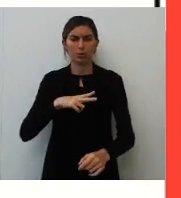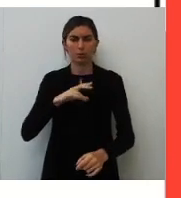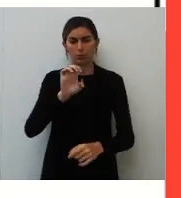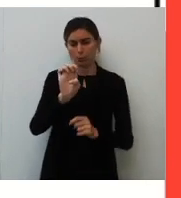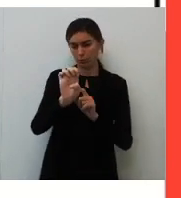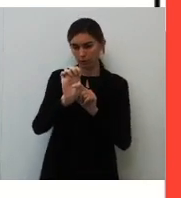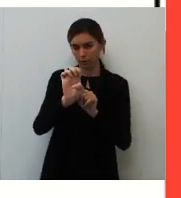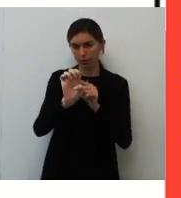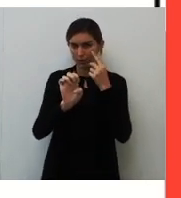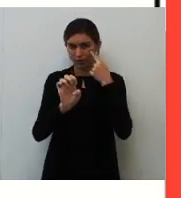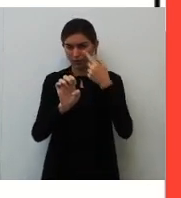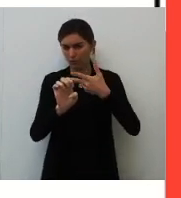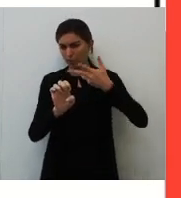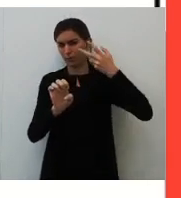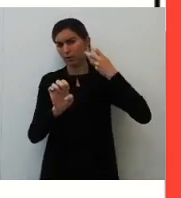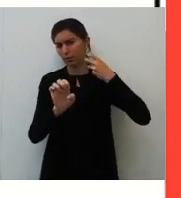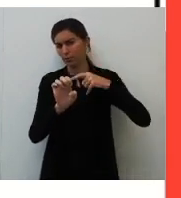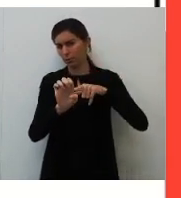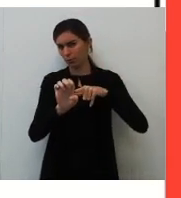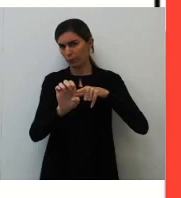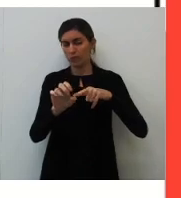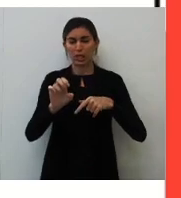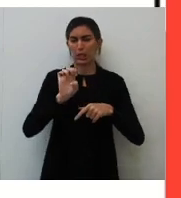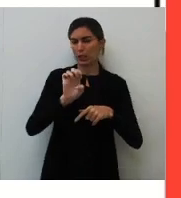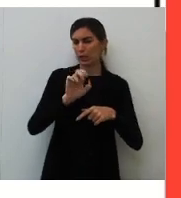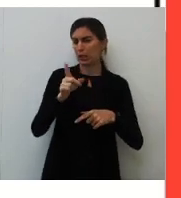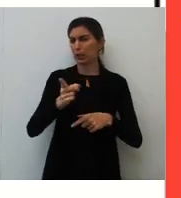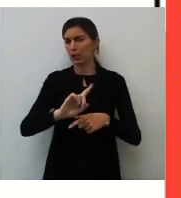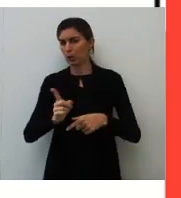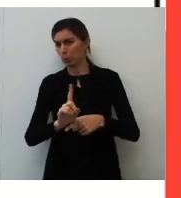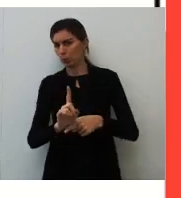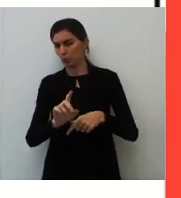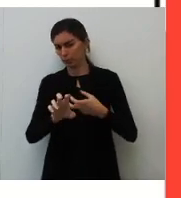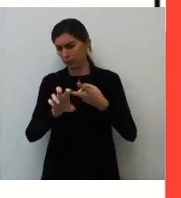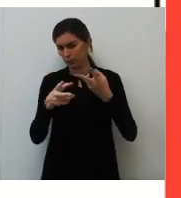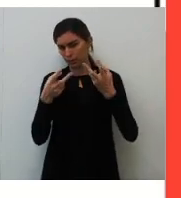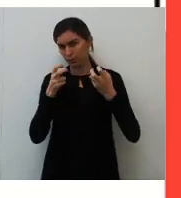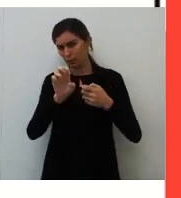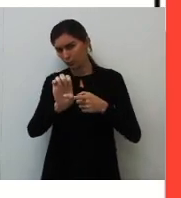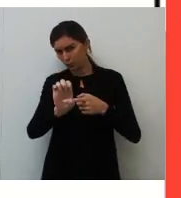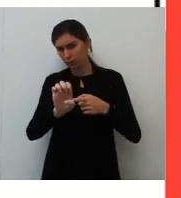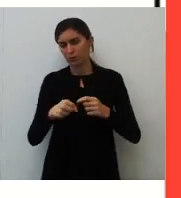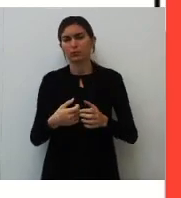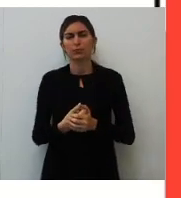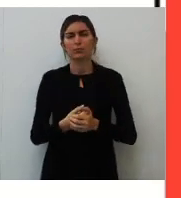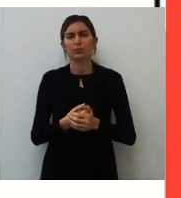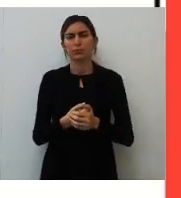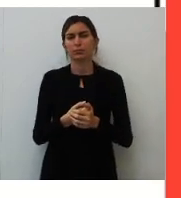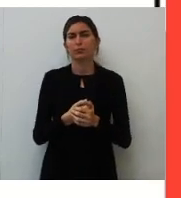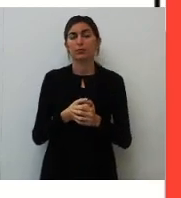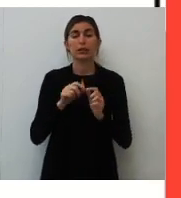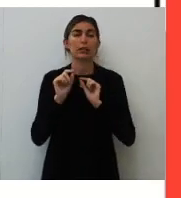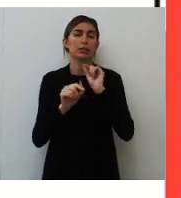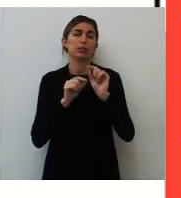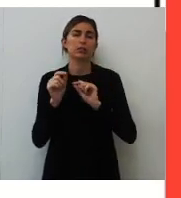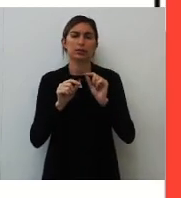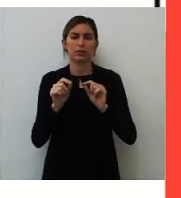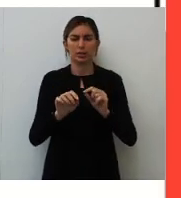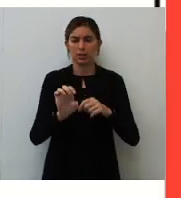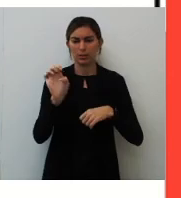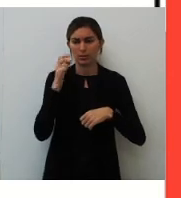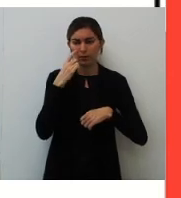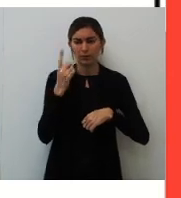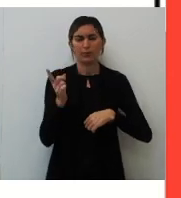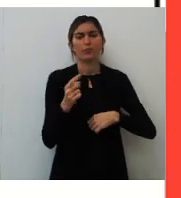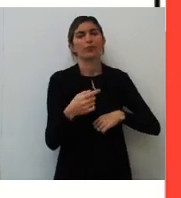Ó, o i. Percebe o i ali grifadinho, ó? E não, percebe? Ó, cadê, cadê, cadê? Aí, ó, nesse